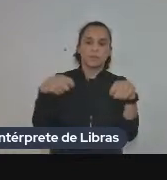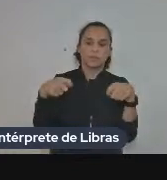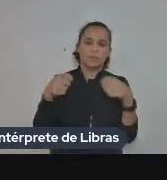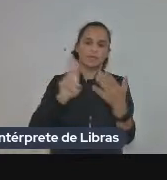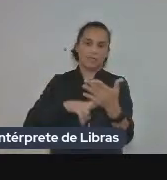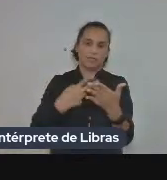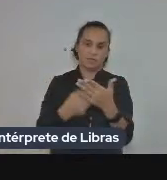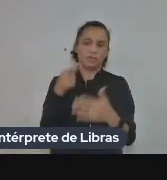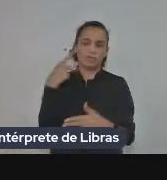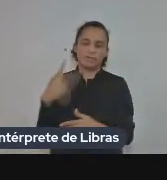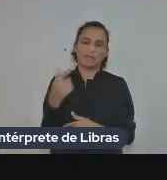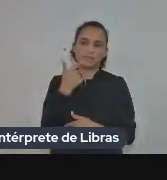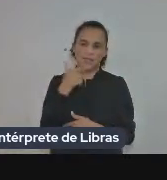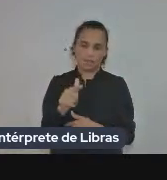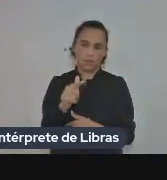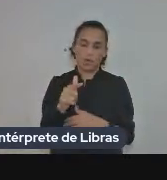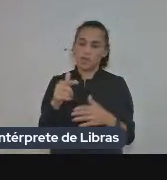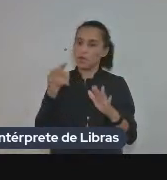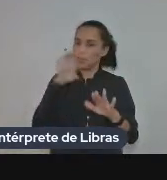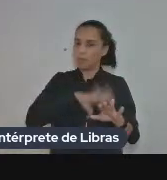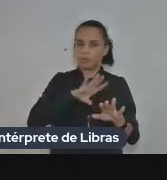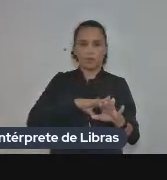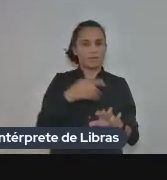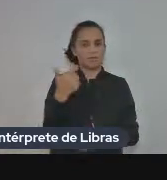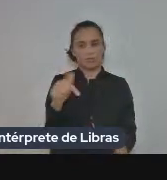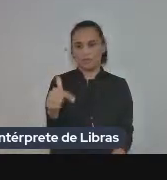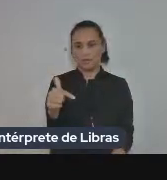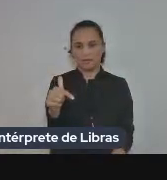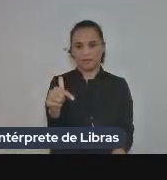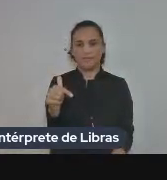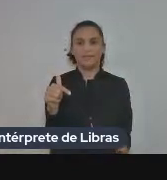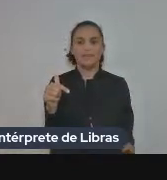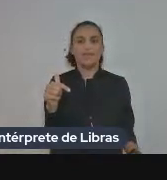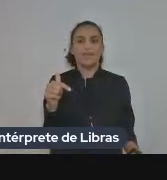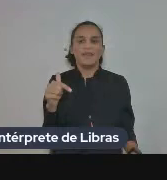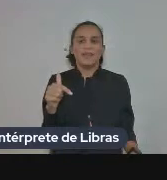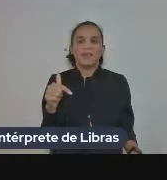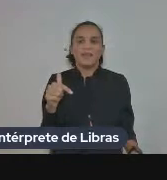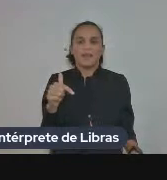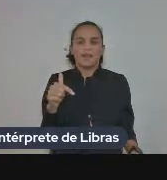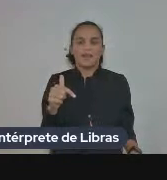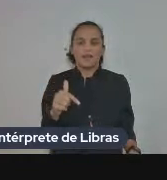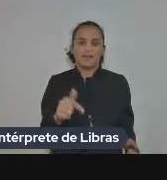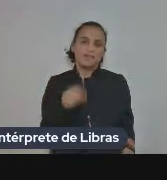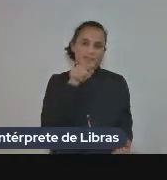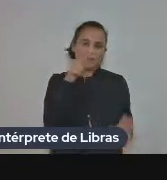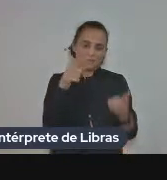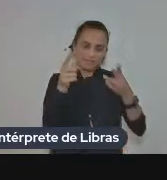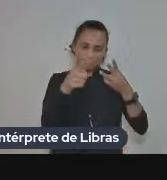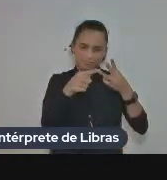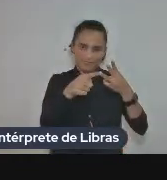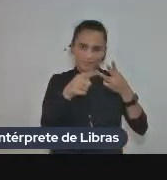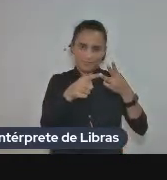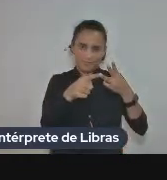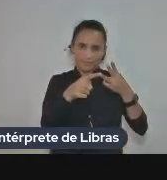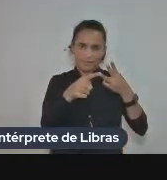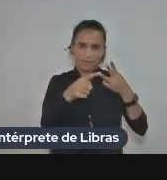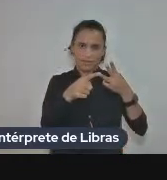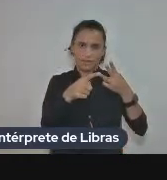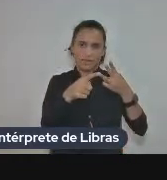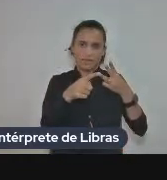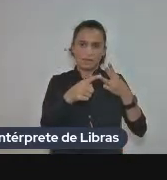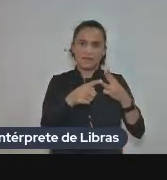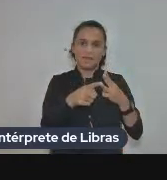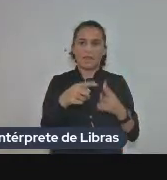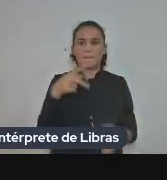fora então o prefácio do tradutor da editora Boucher que é o Paulo Sérgio de Souza Júnior